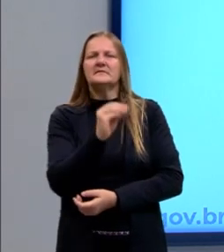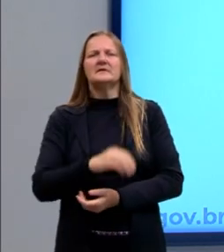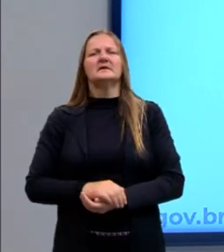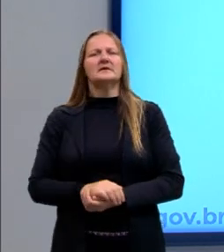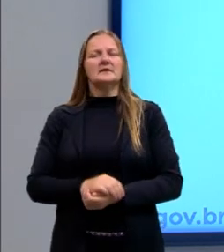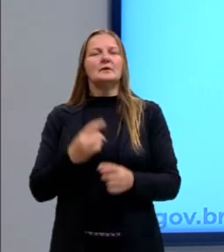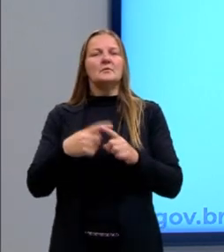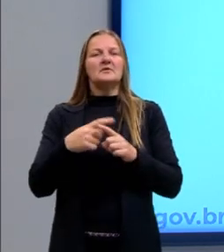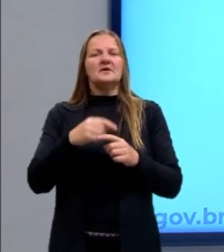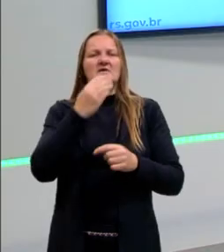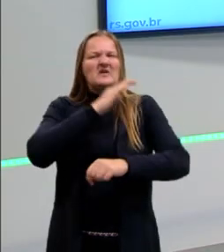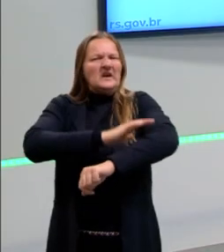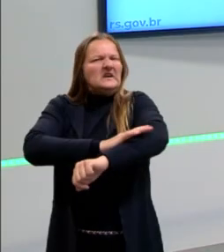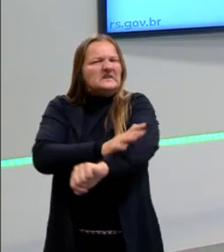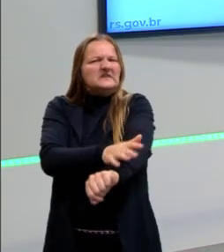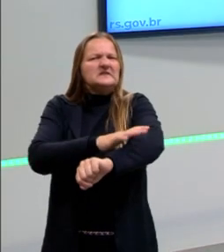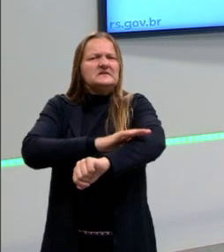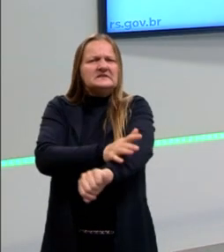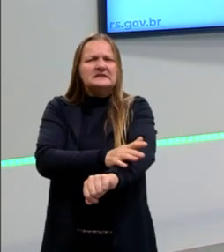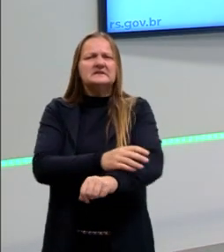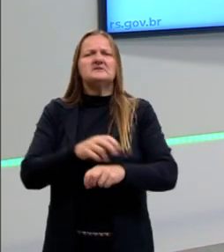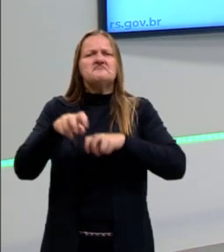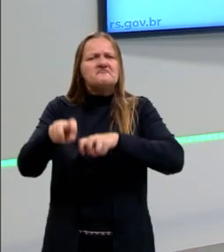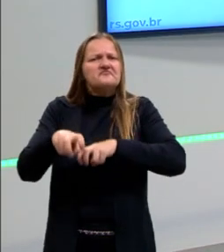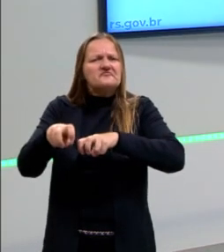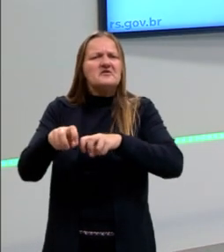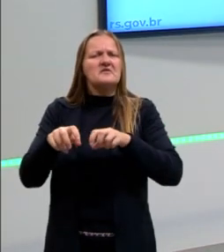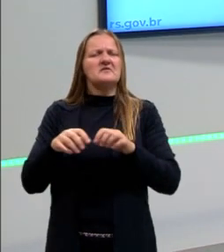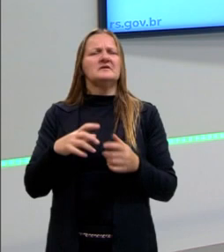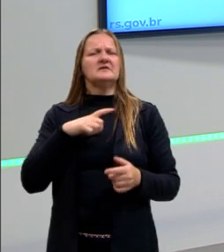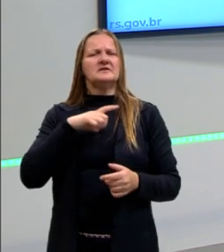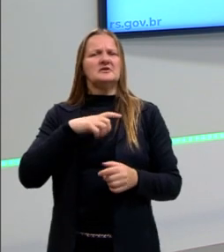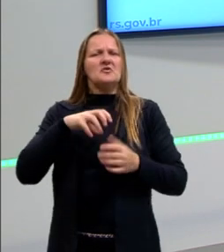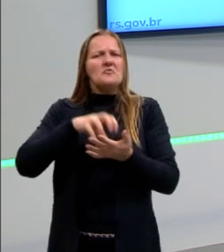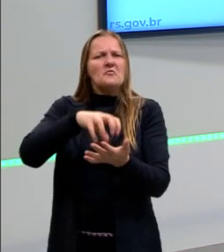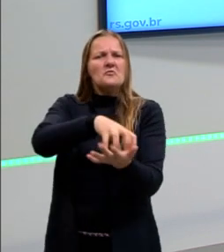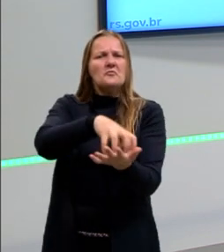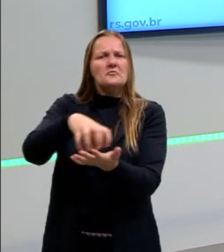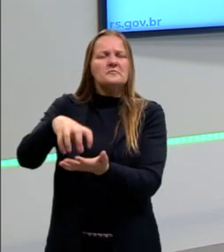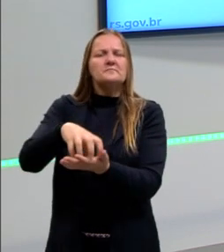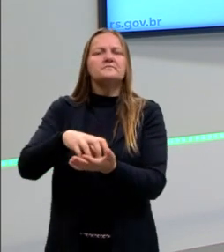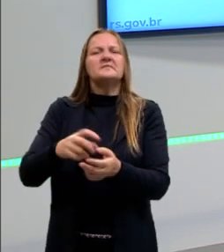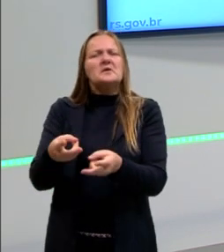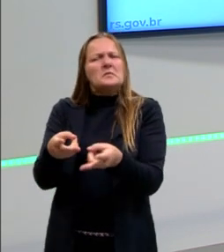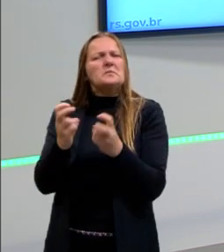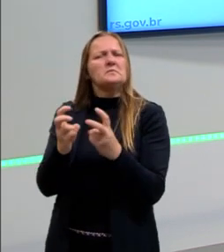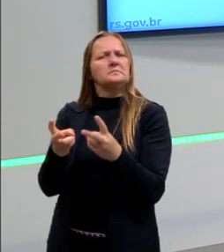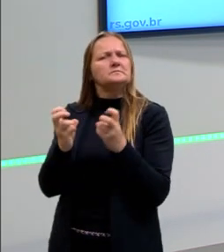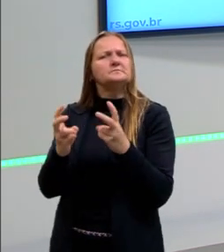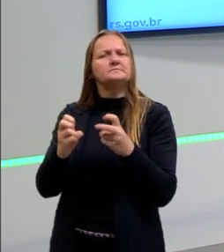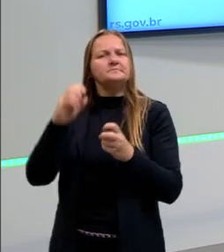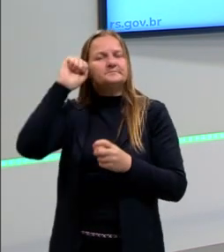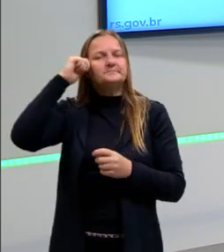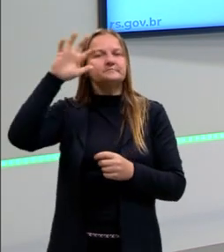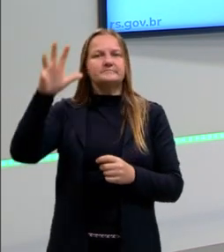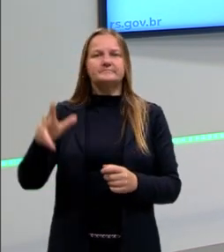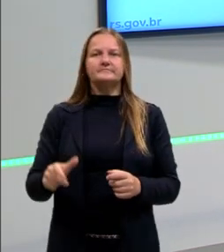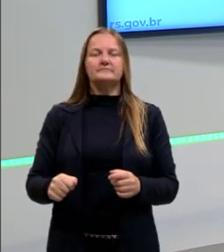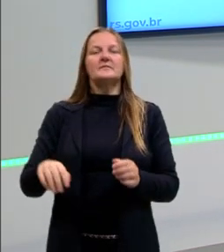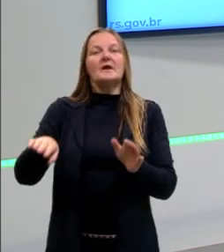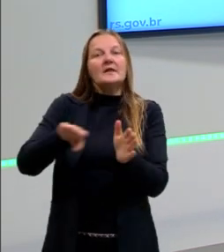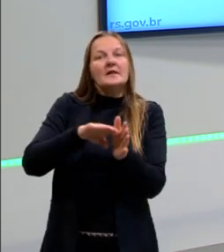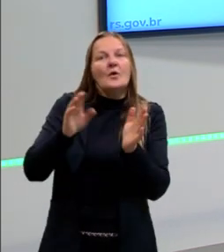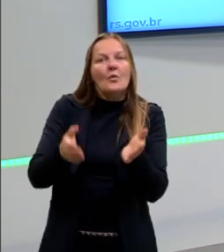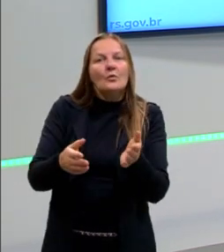em grande parte, do racismo, do colonialismo que esse continente sofreu, sofreu uma exploração muito grande e sofre até